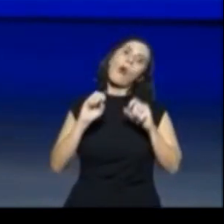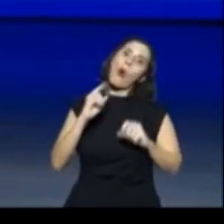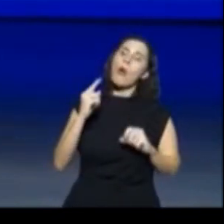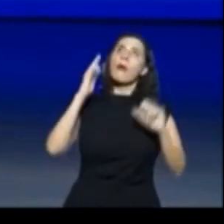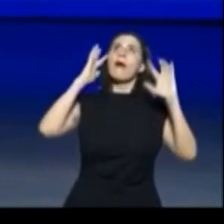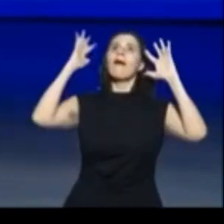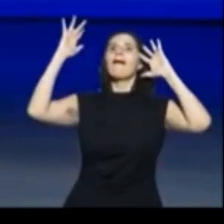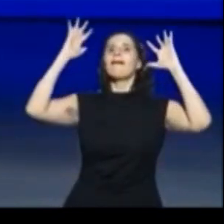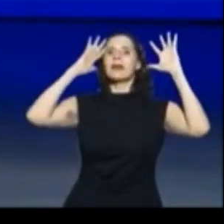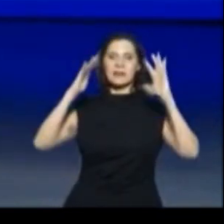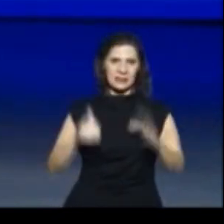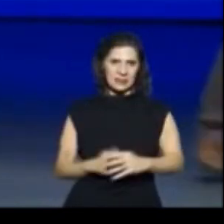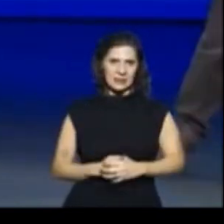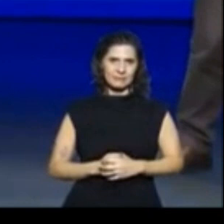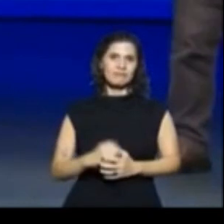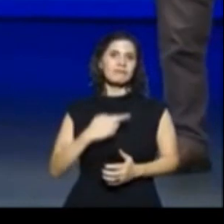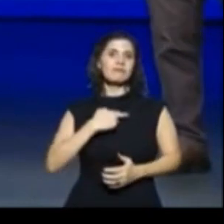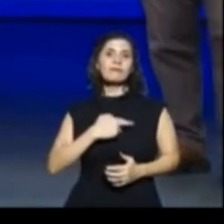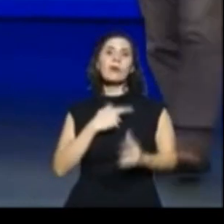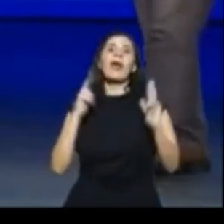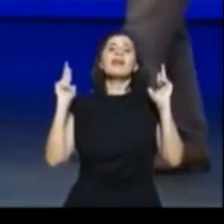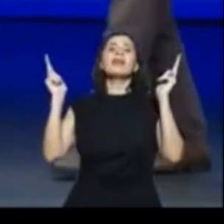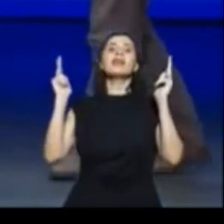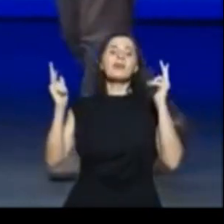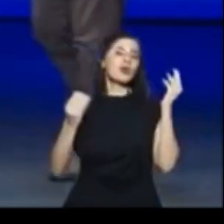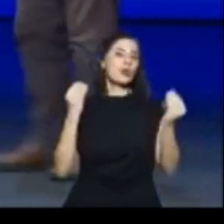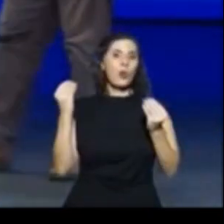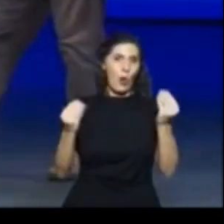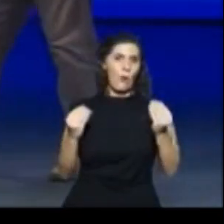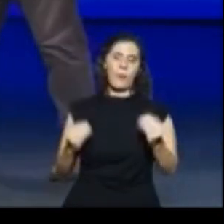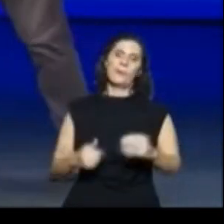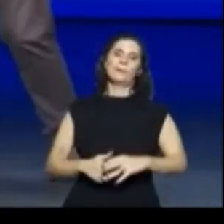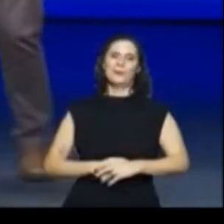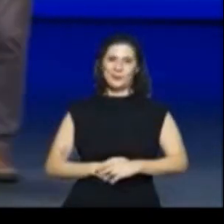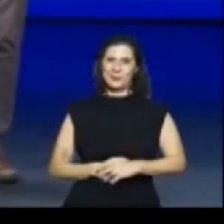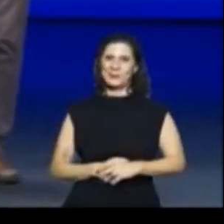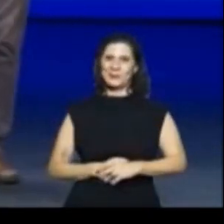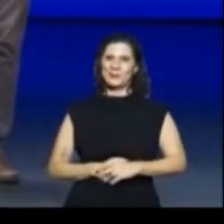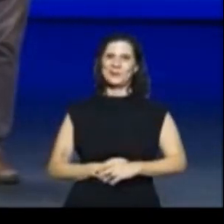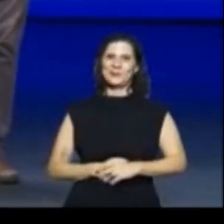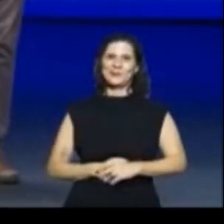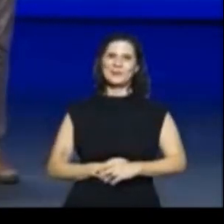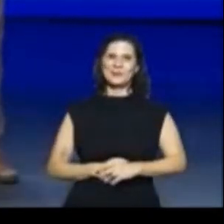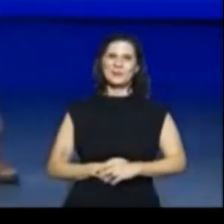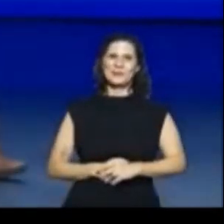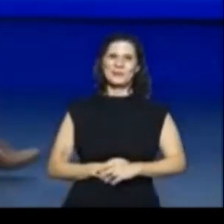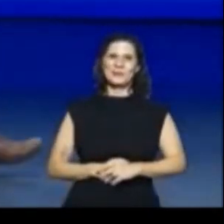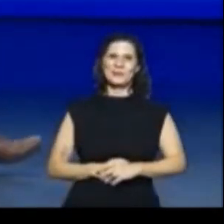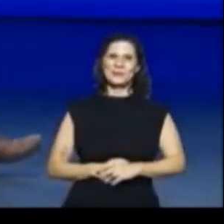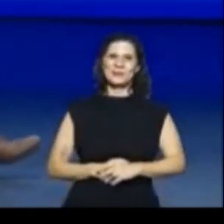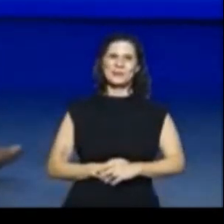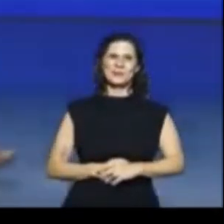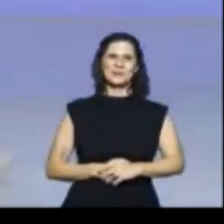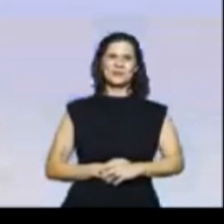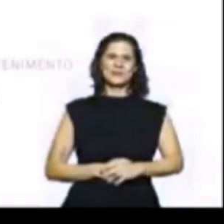finalistas do romance de entretenimento, que são instigantes já pelo título. Vamos lá.